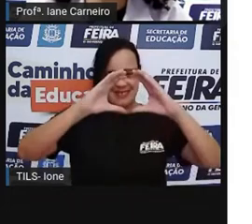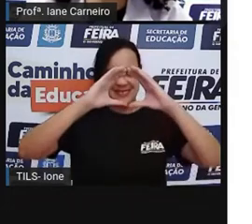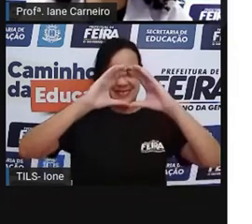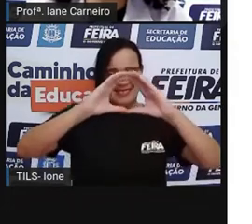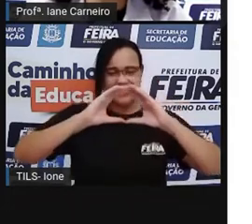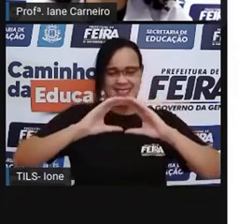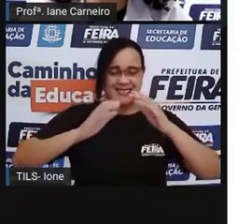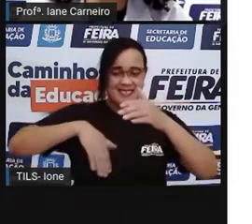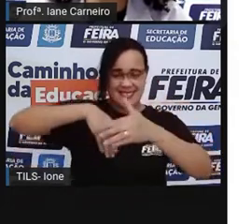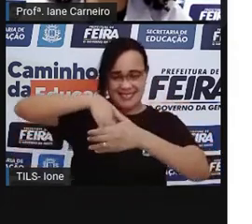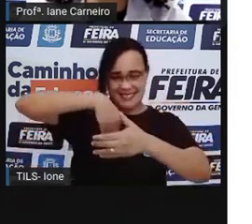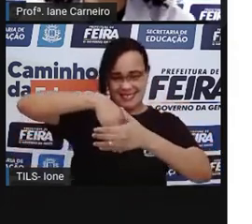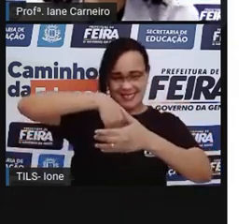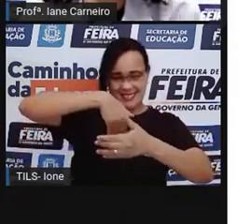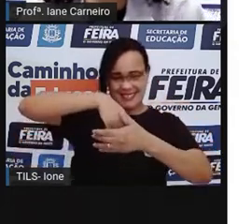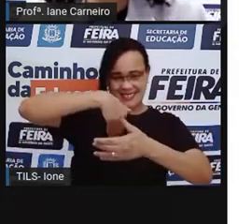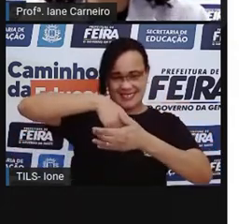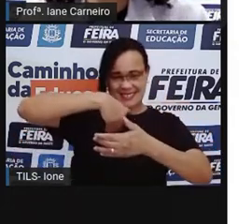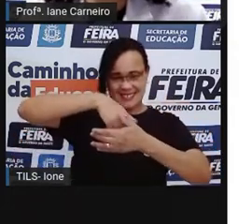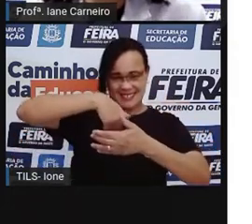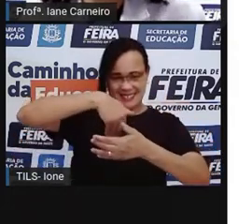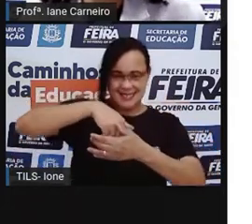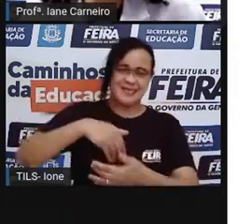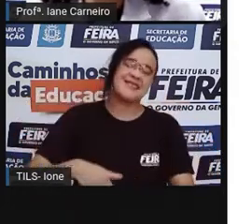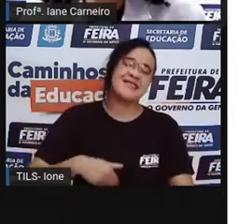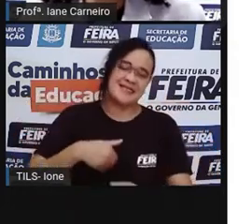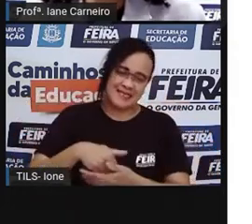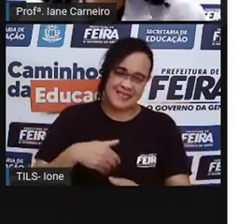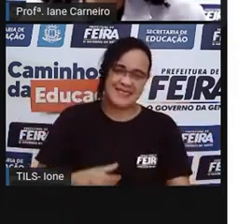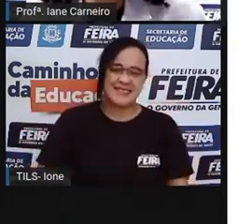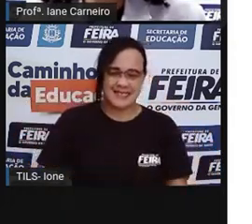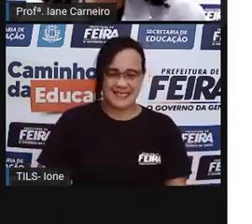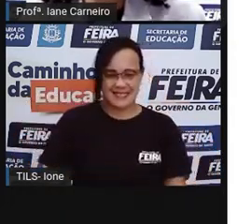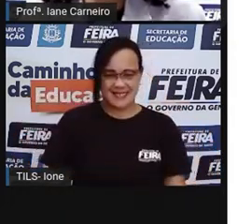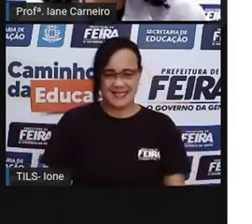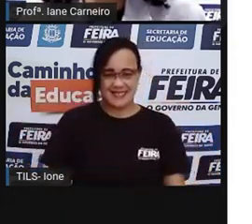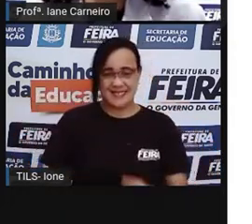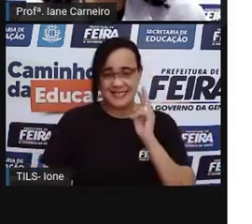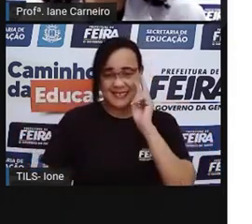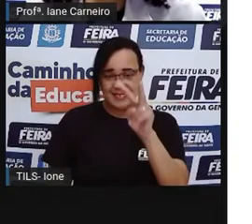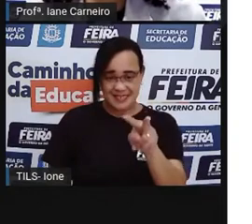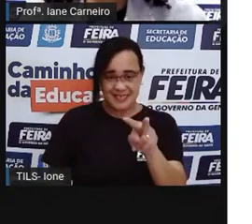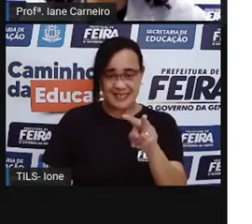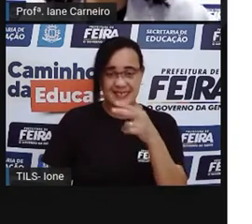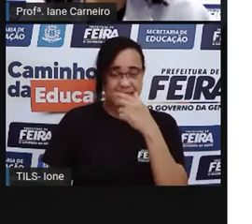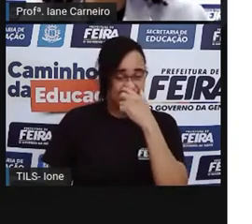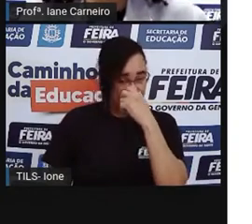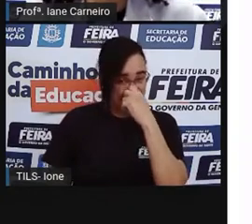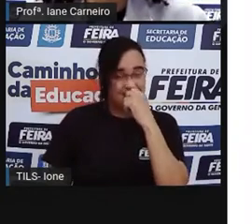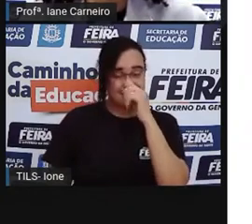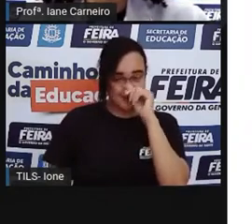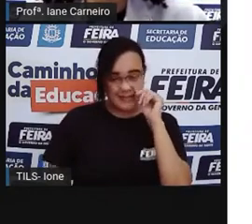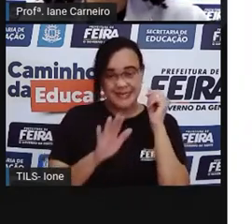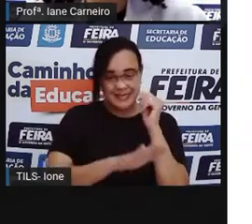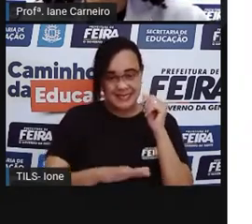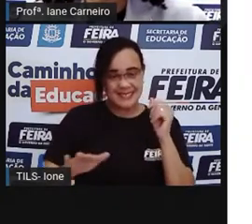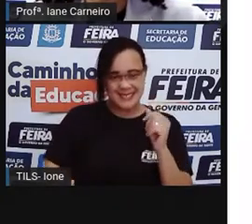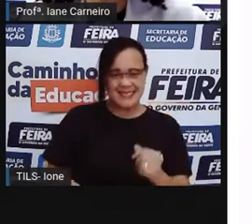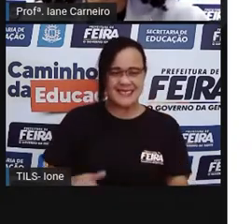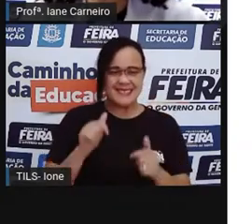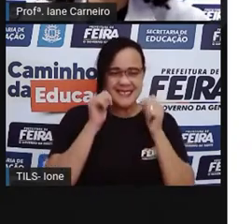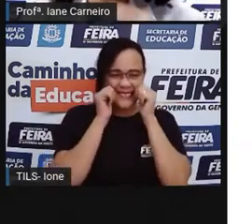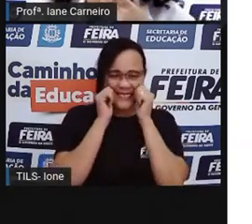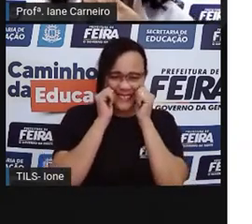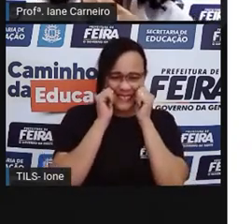futebol. E olha só o drible que esse menino fez aqui. Esse bebezinho fez. Que fofura,